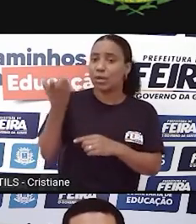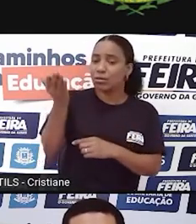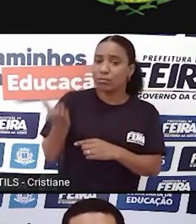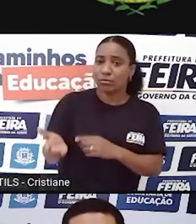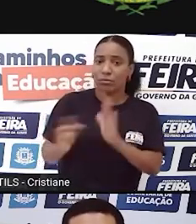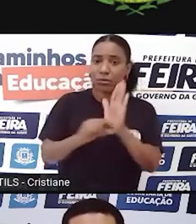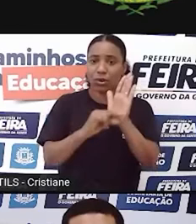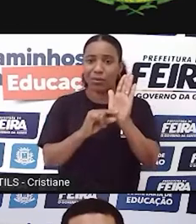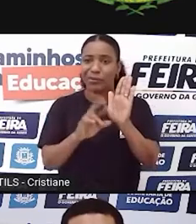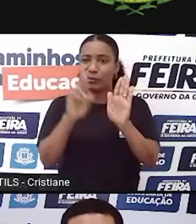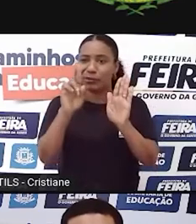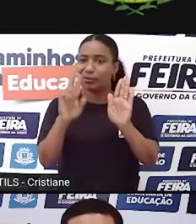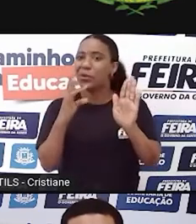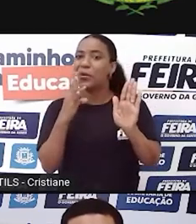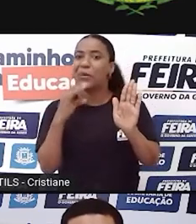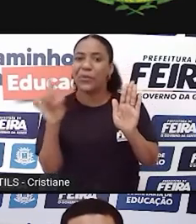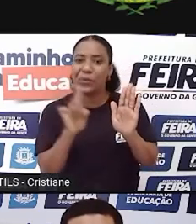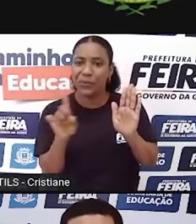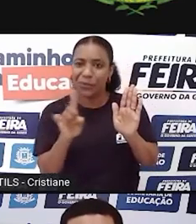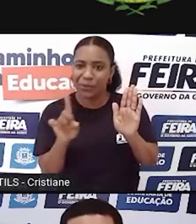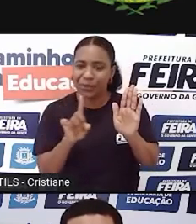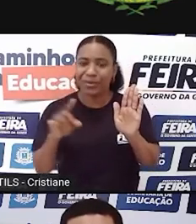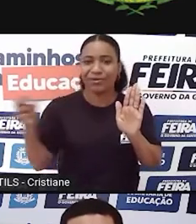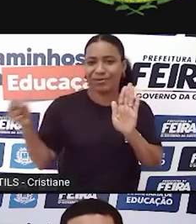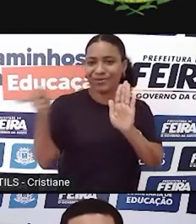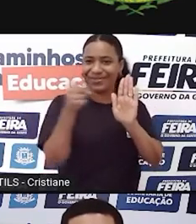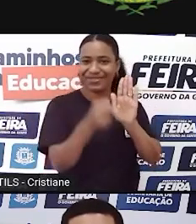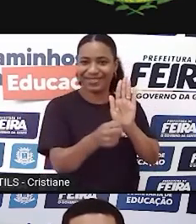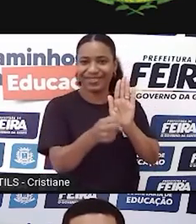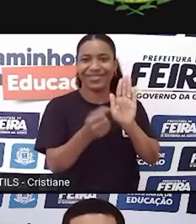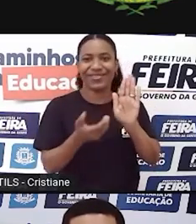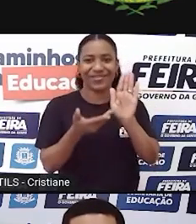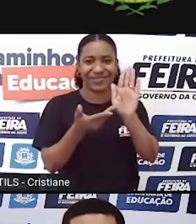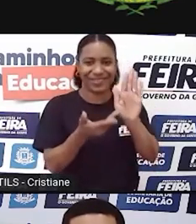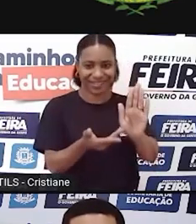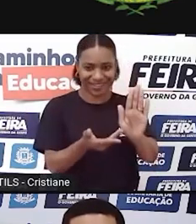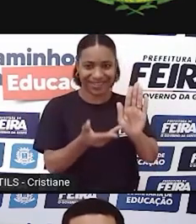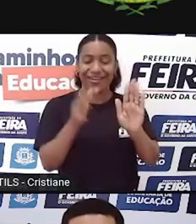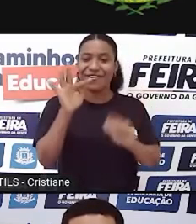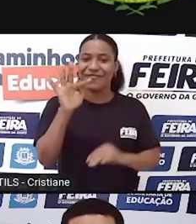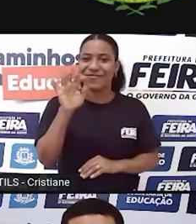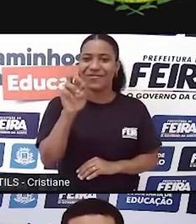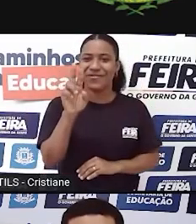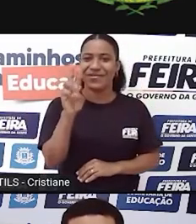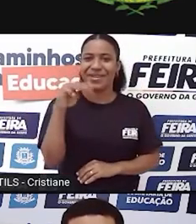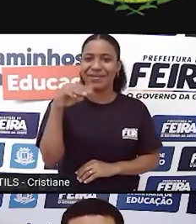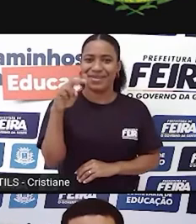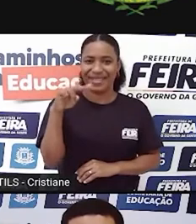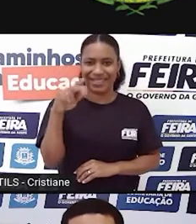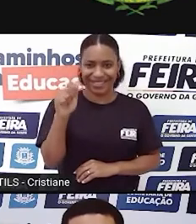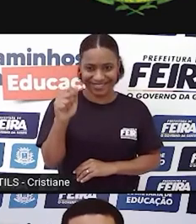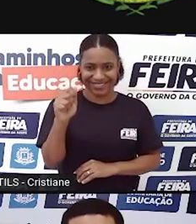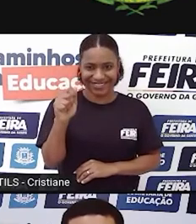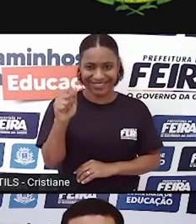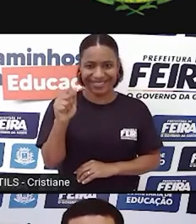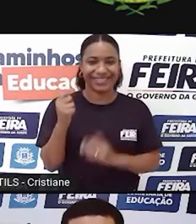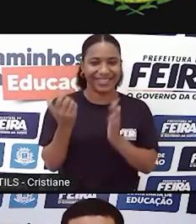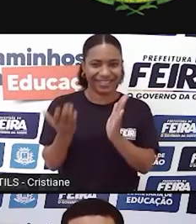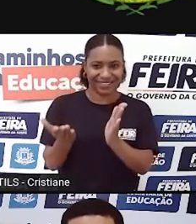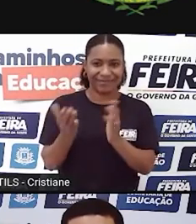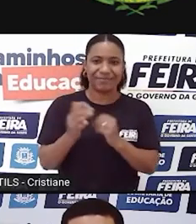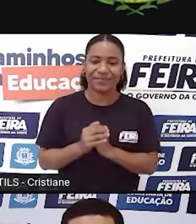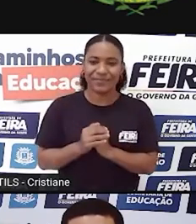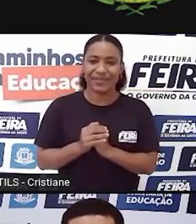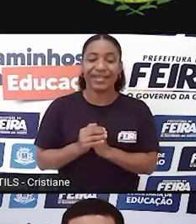agora, eu estou homenageando Maria Firmina dos Reis. Mas assim, eu sempre escrevi, mas quando eu comecei a publicar,